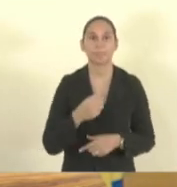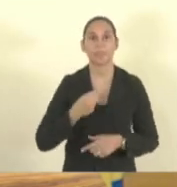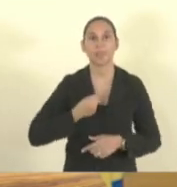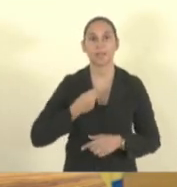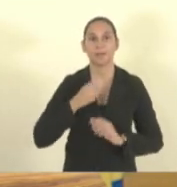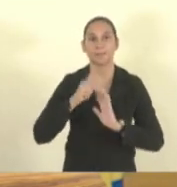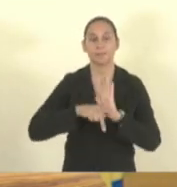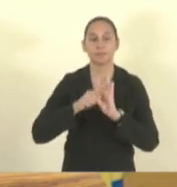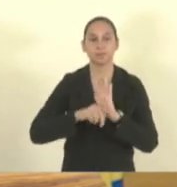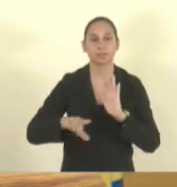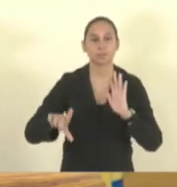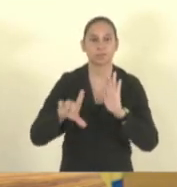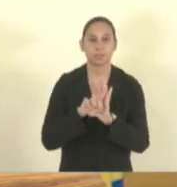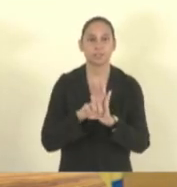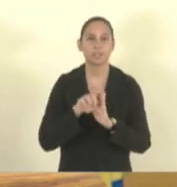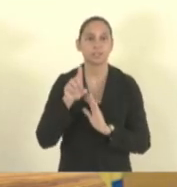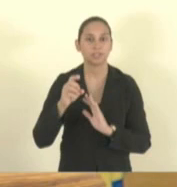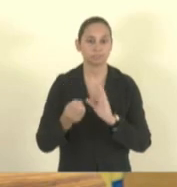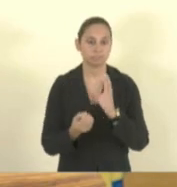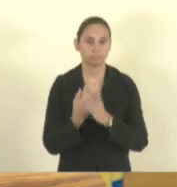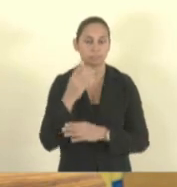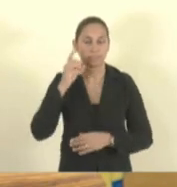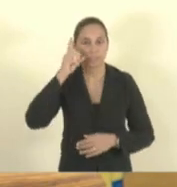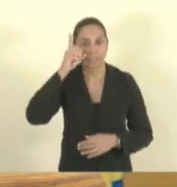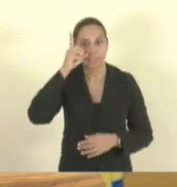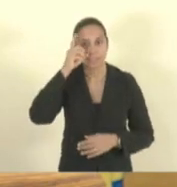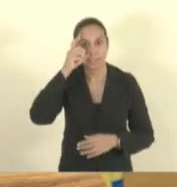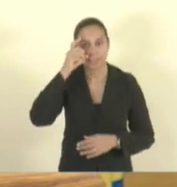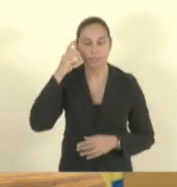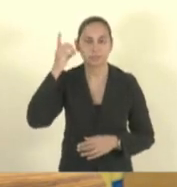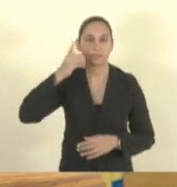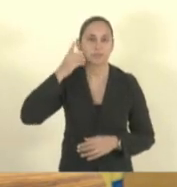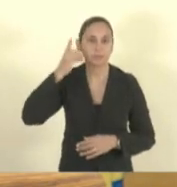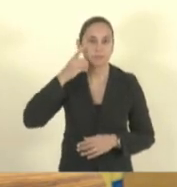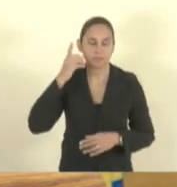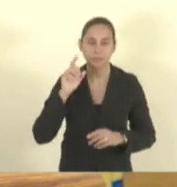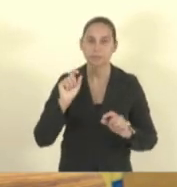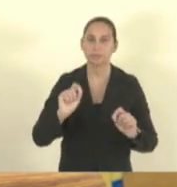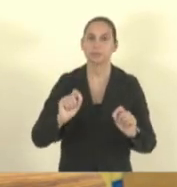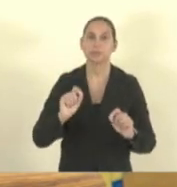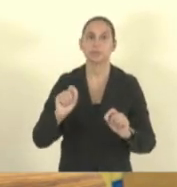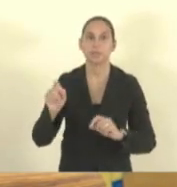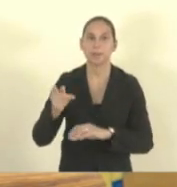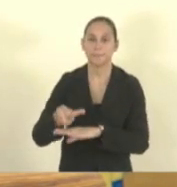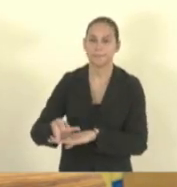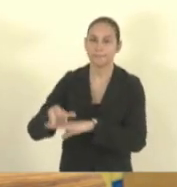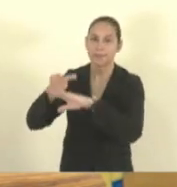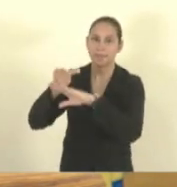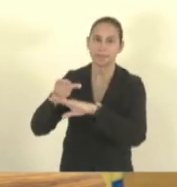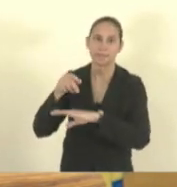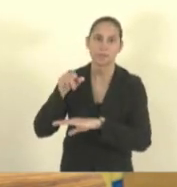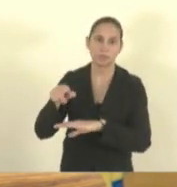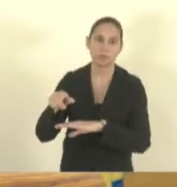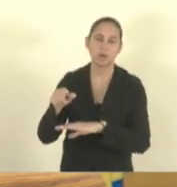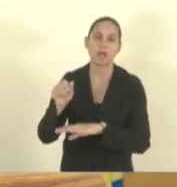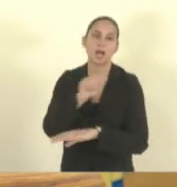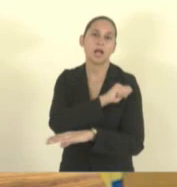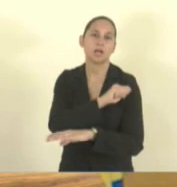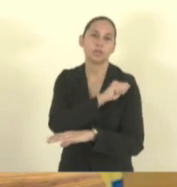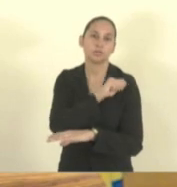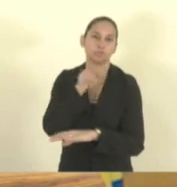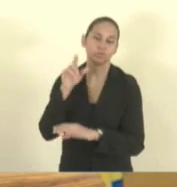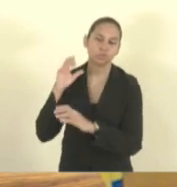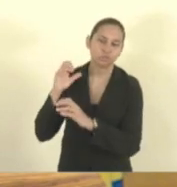2023, de autoria do deputado Deninho Silva, que cria a premiação aluno nota 10 e escola nota 10 para os